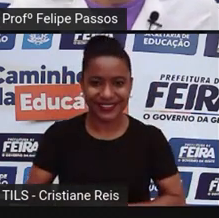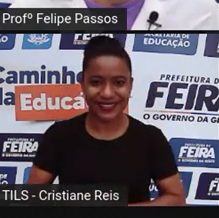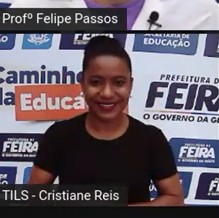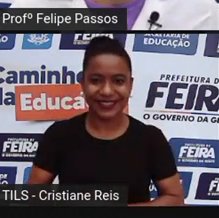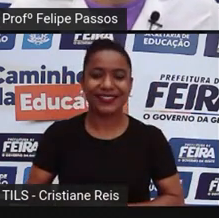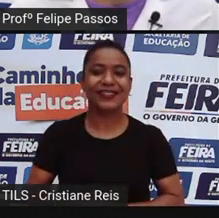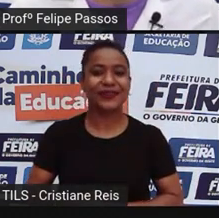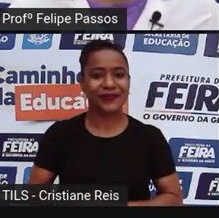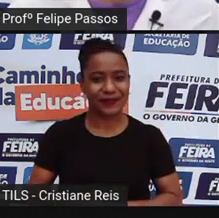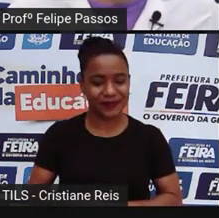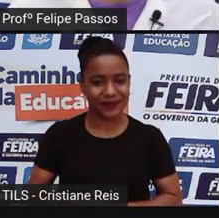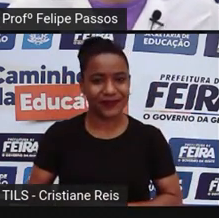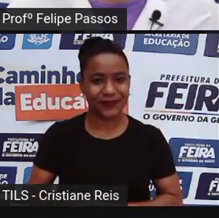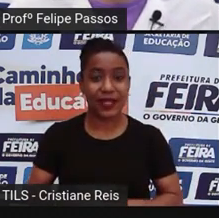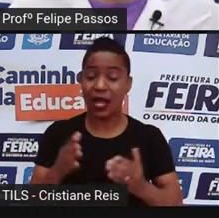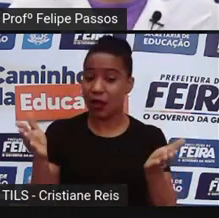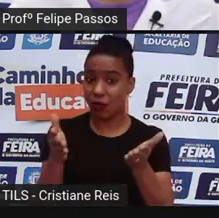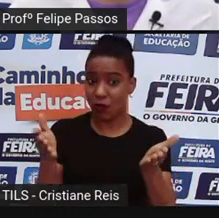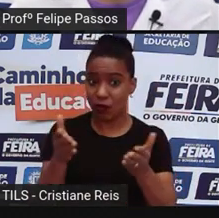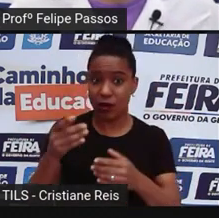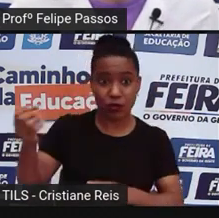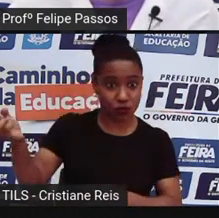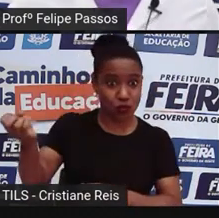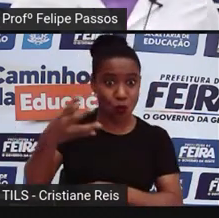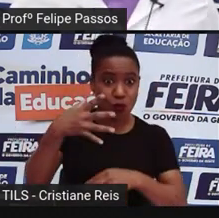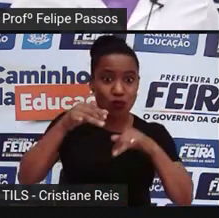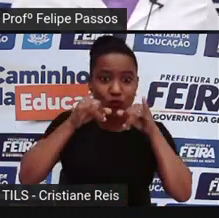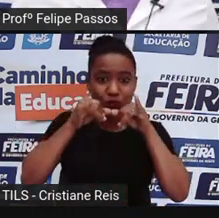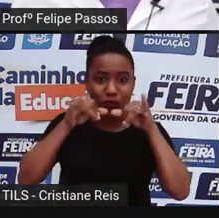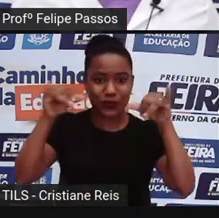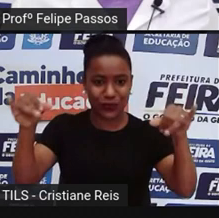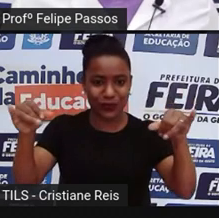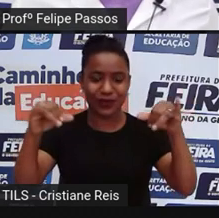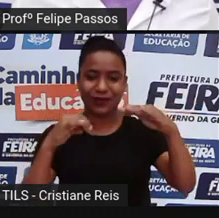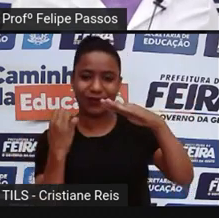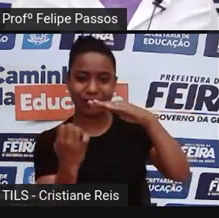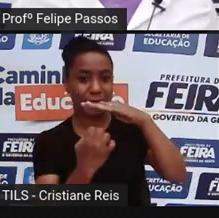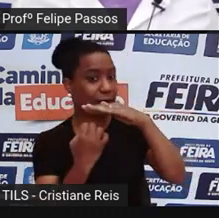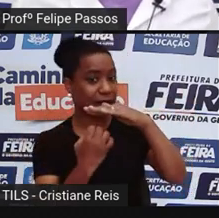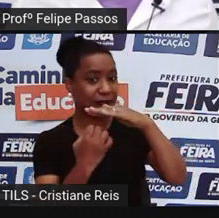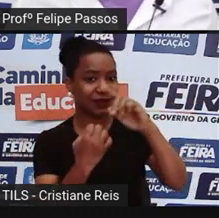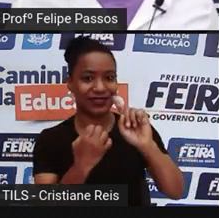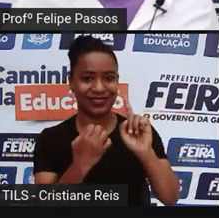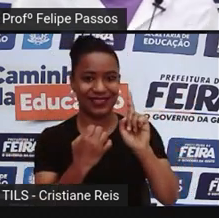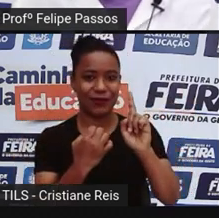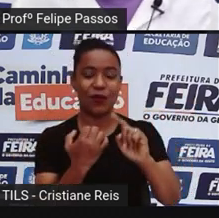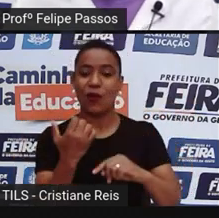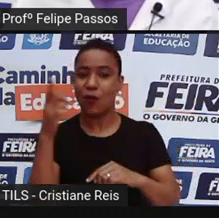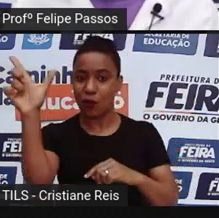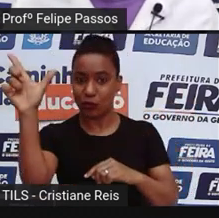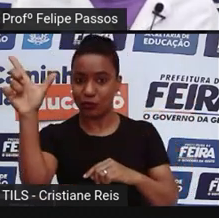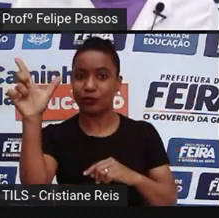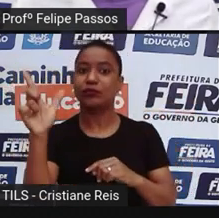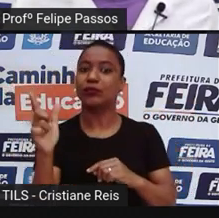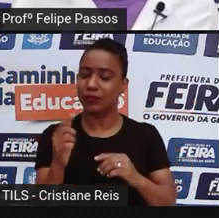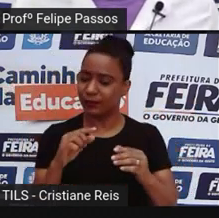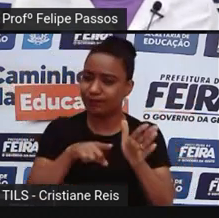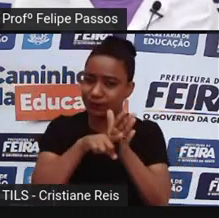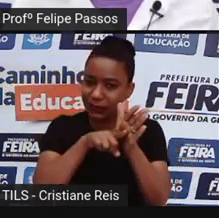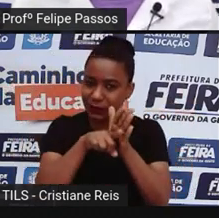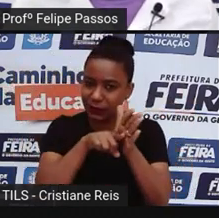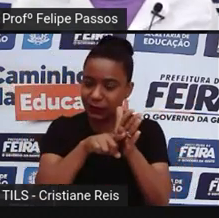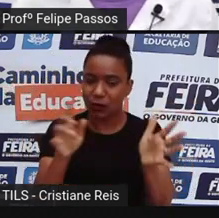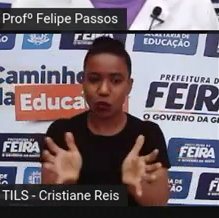uma empresa ofereceu... Na verdade, uma empresa não, desculpa. Um programa de pesquisa de uma